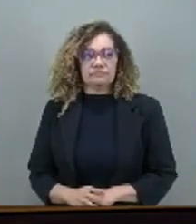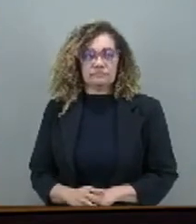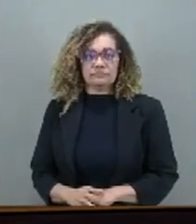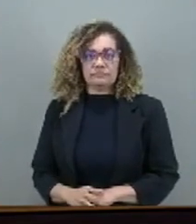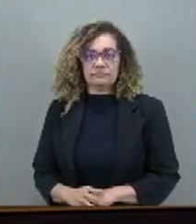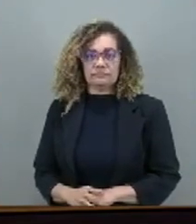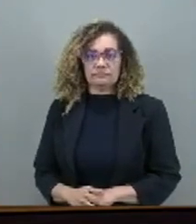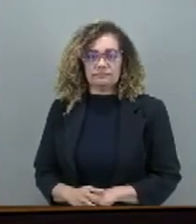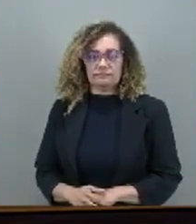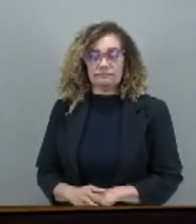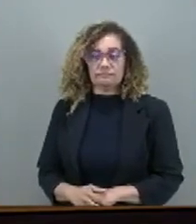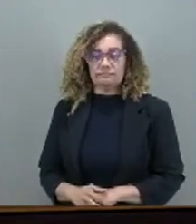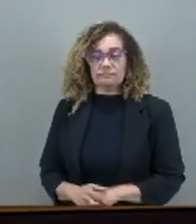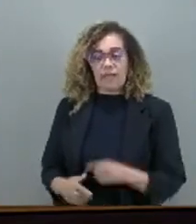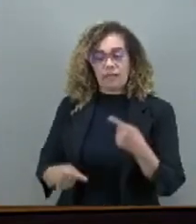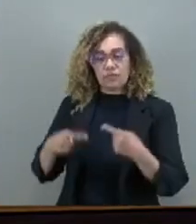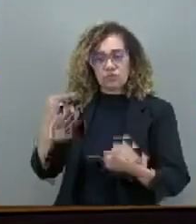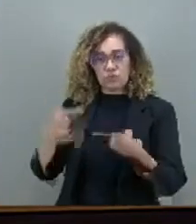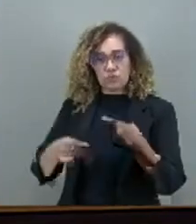Em discussão,